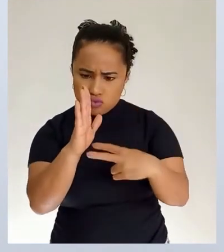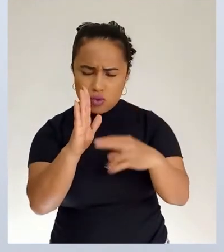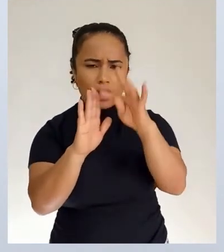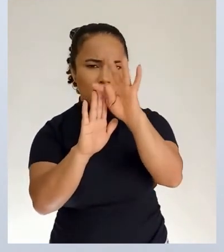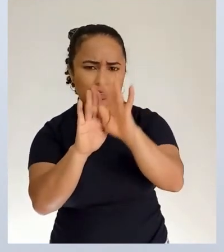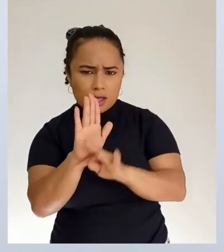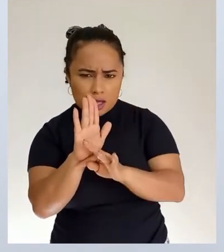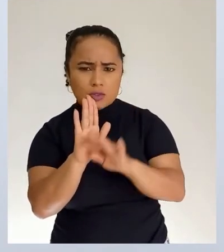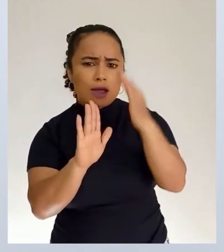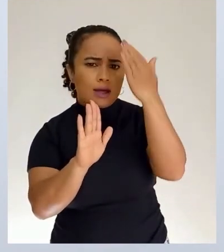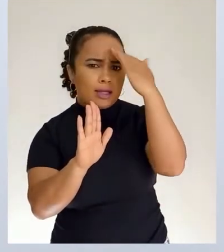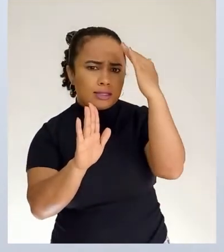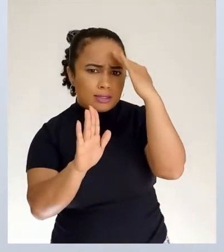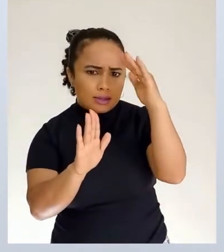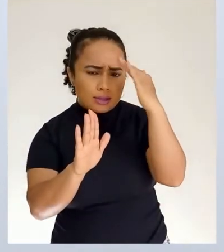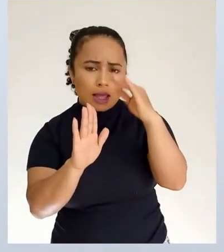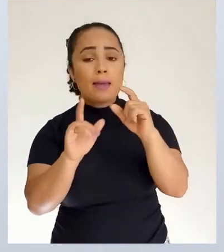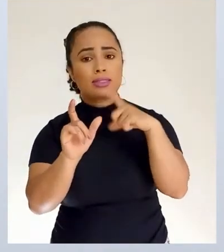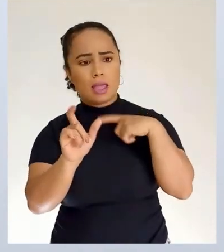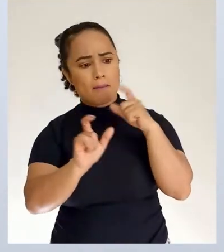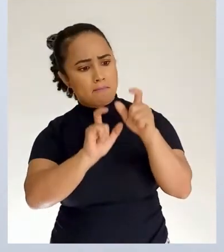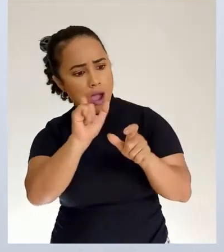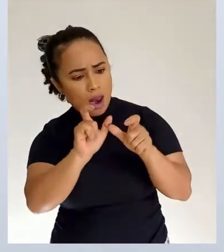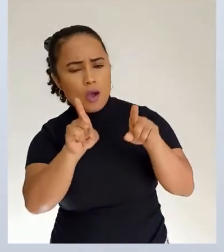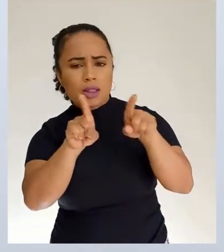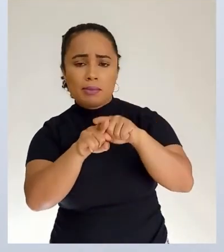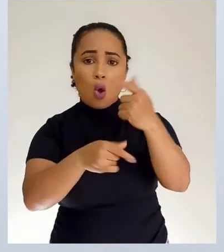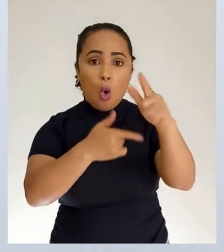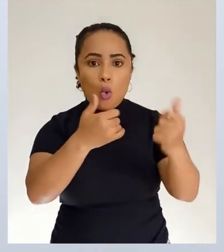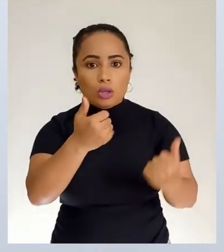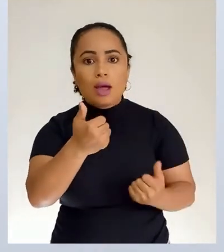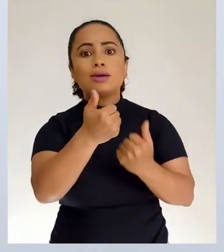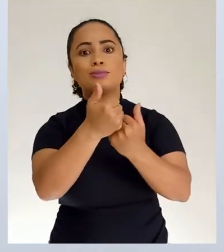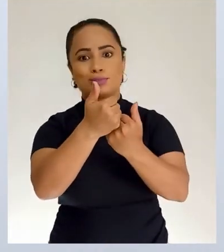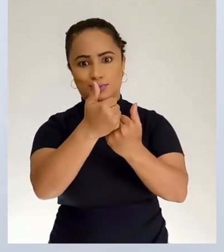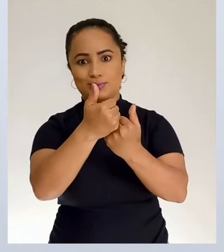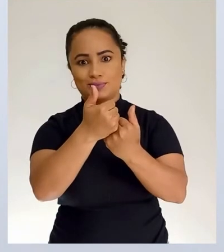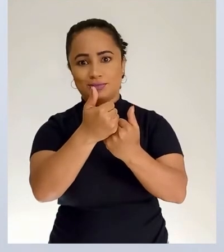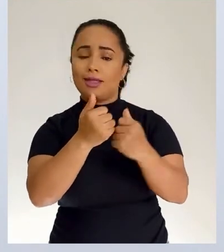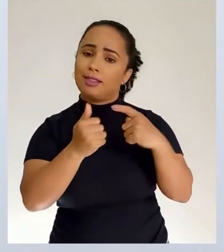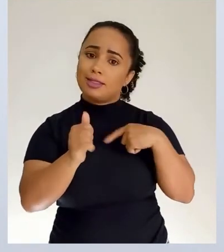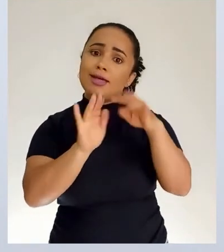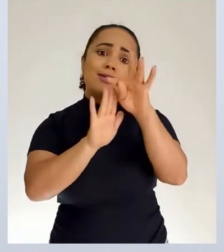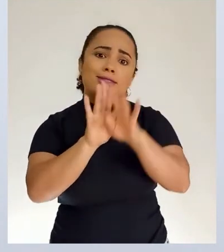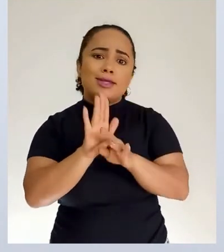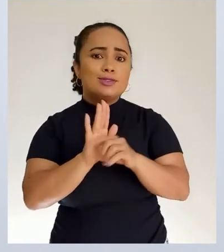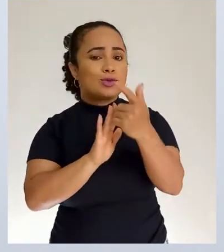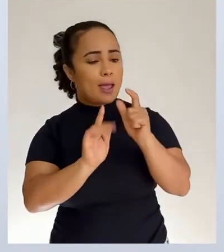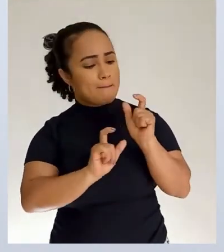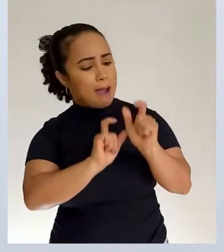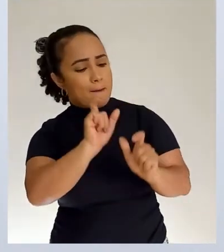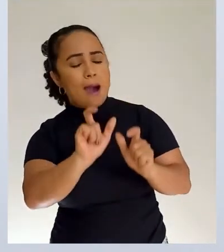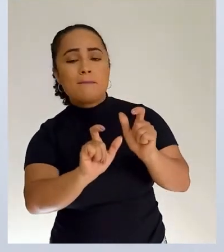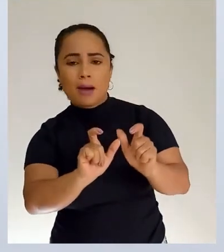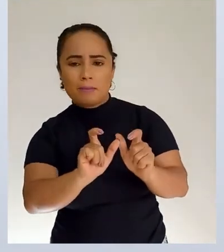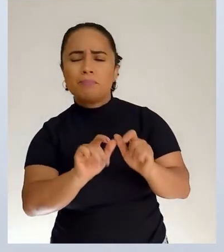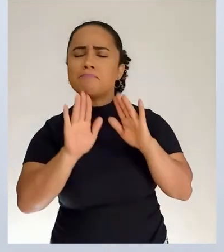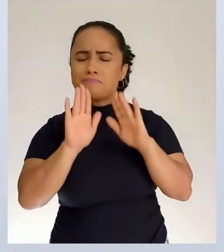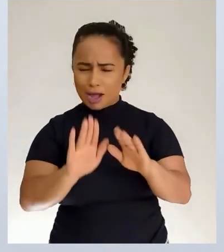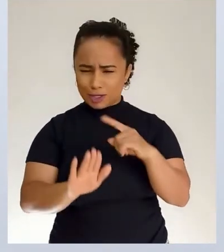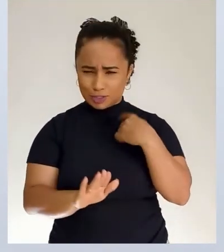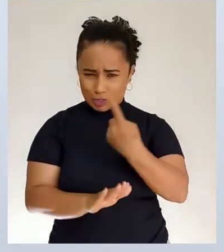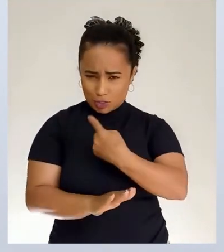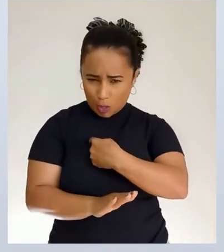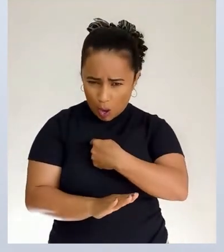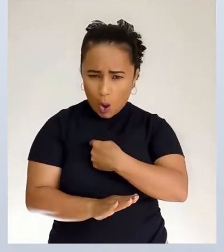ajuda de textos não verbais. Então, a gente, quando nós pegarmos um texto que